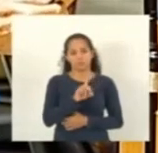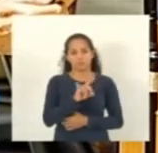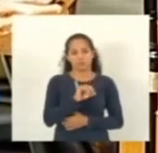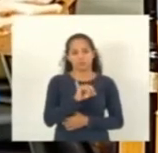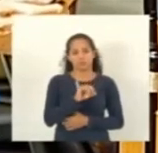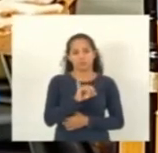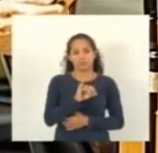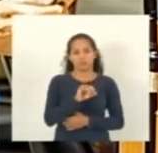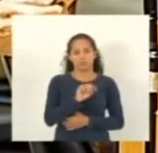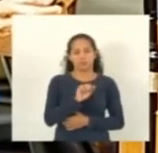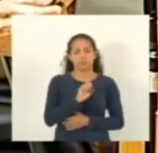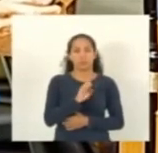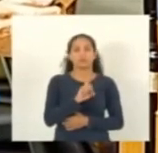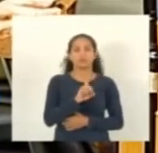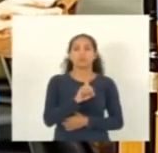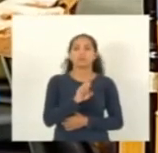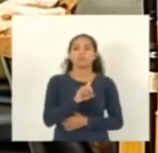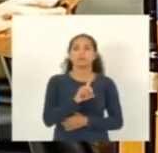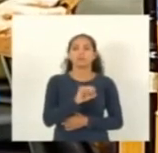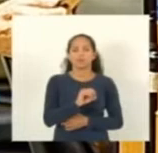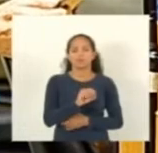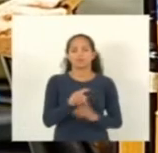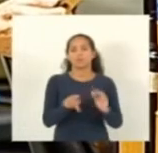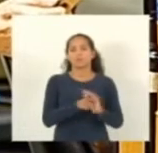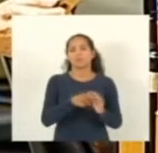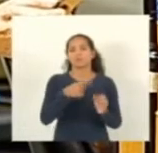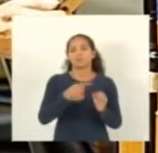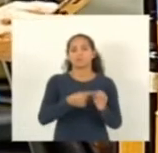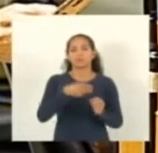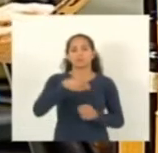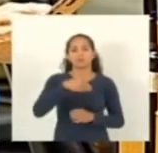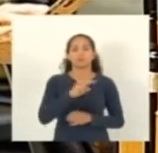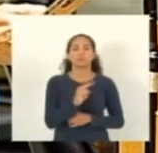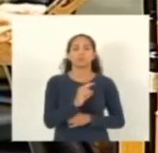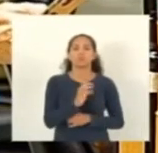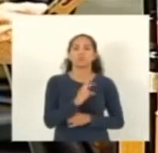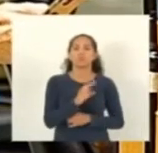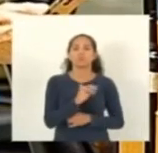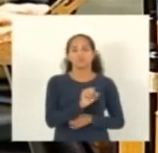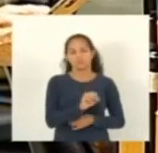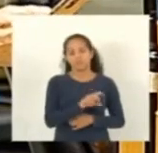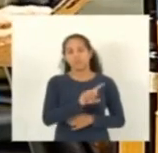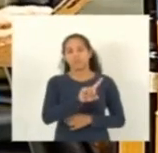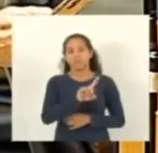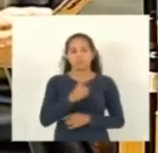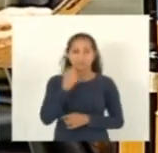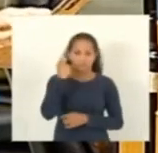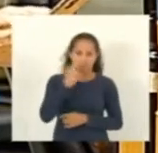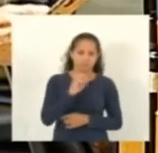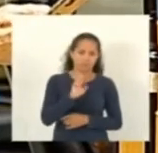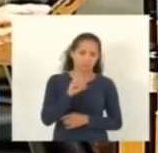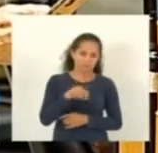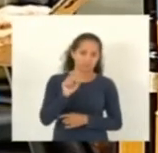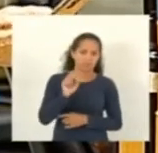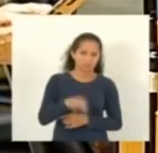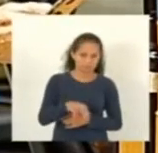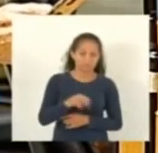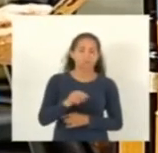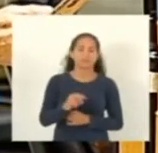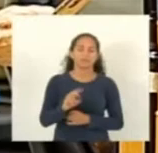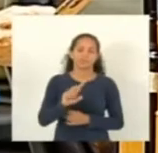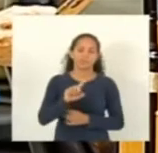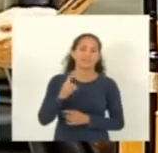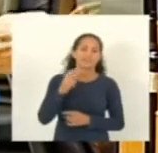Mucurici ex-secretário de agricultura ex-vereador Edson também a dona Umbelina é mãe do ex-vereador